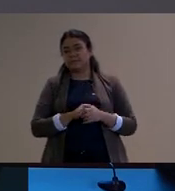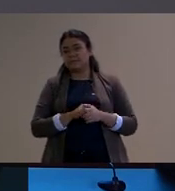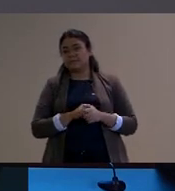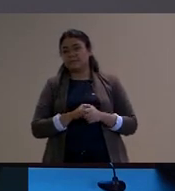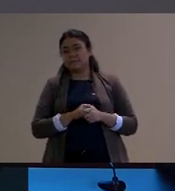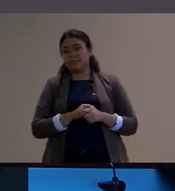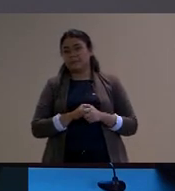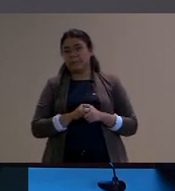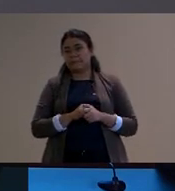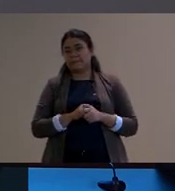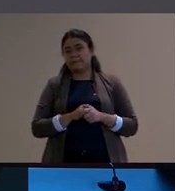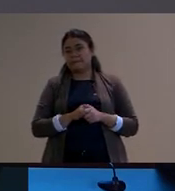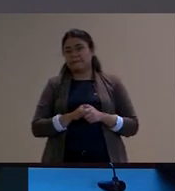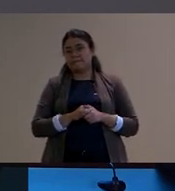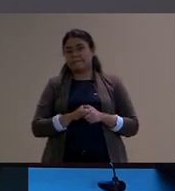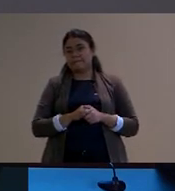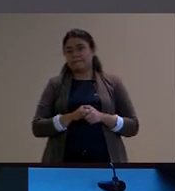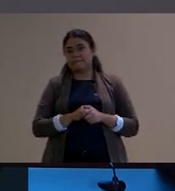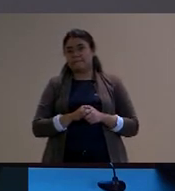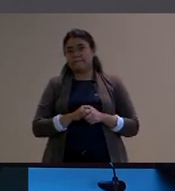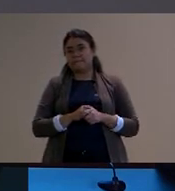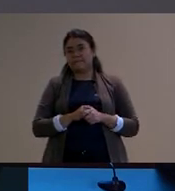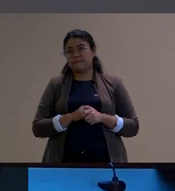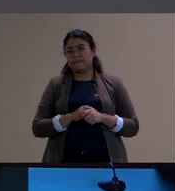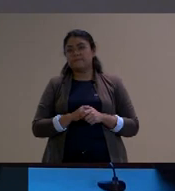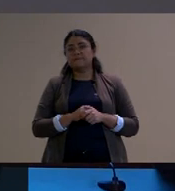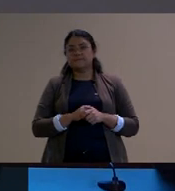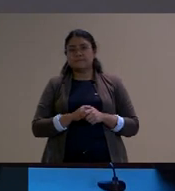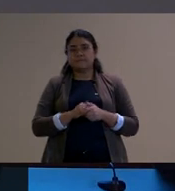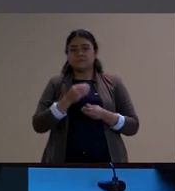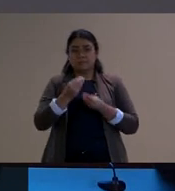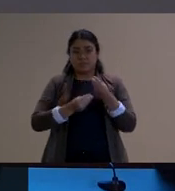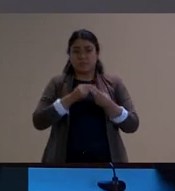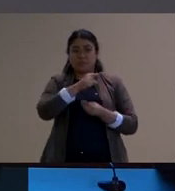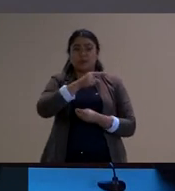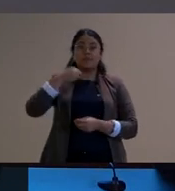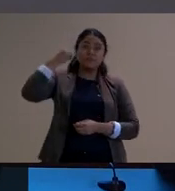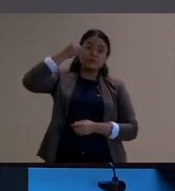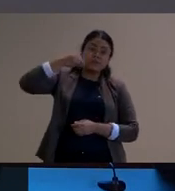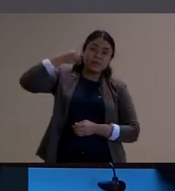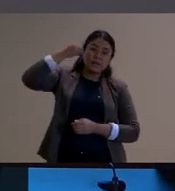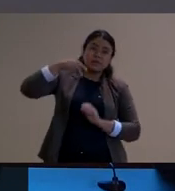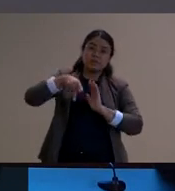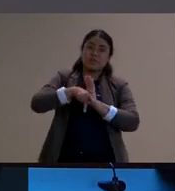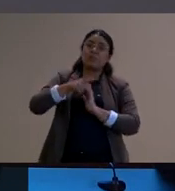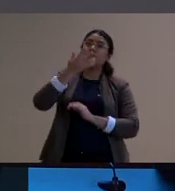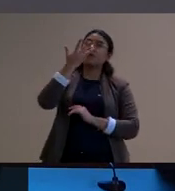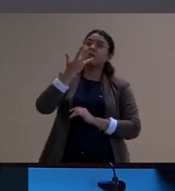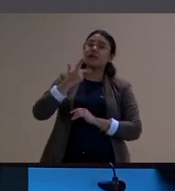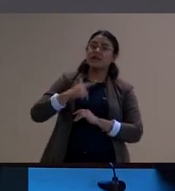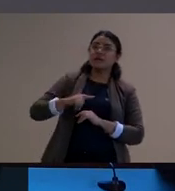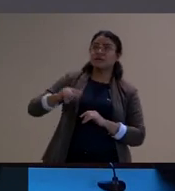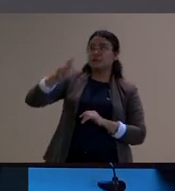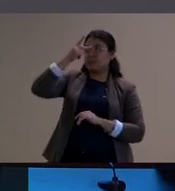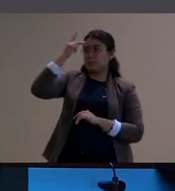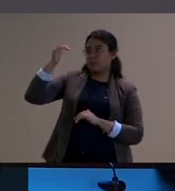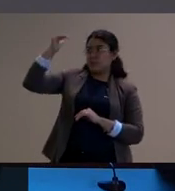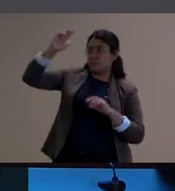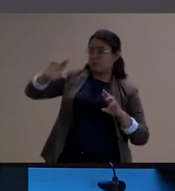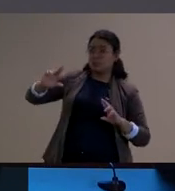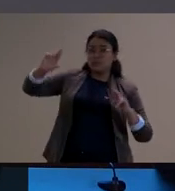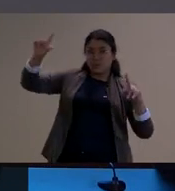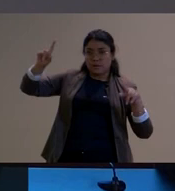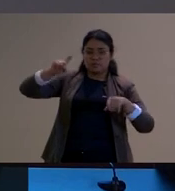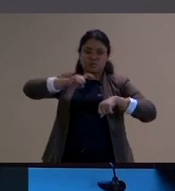na obra dele fica bem evidente como que a experiência da criança é diferente da do adulto não só no tempo mas